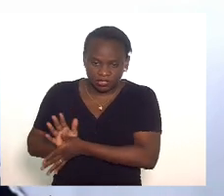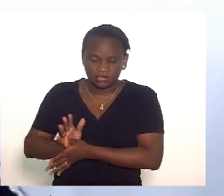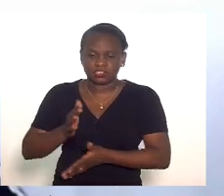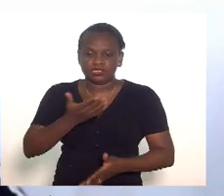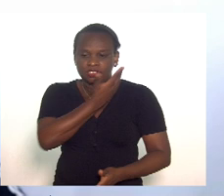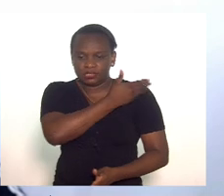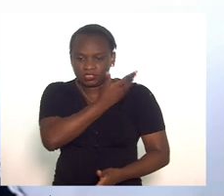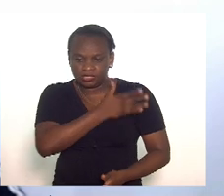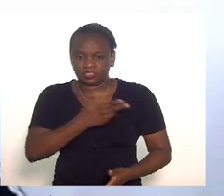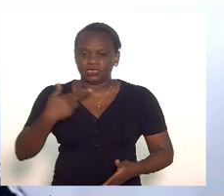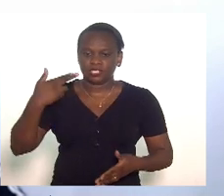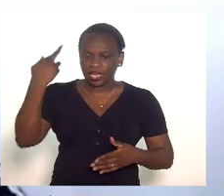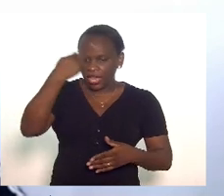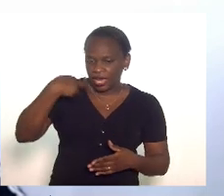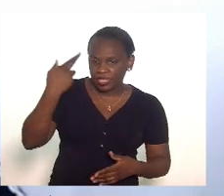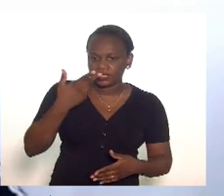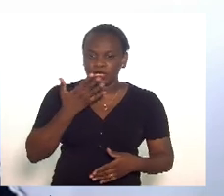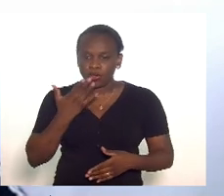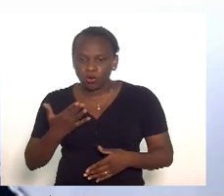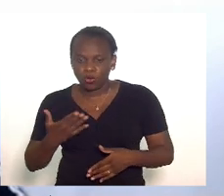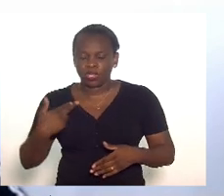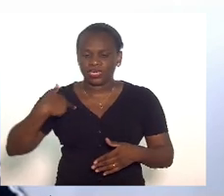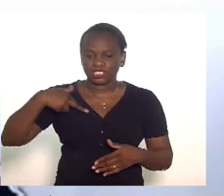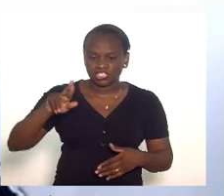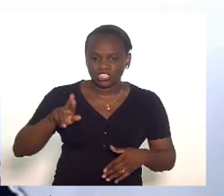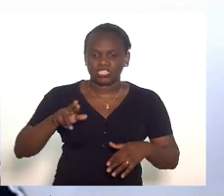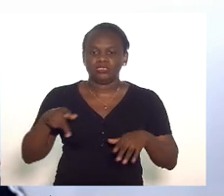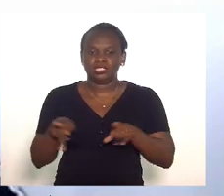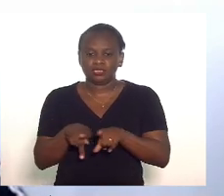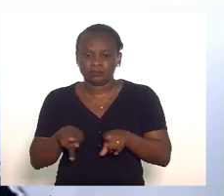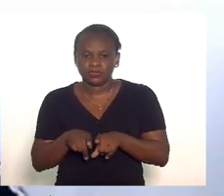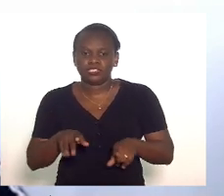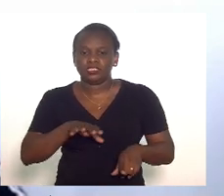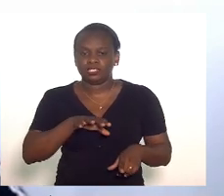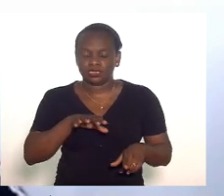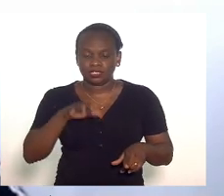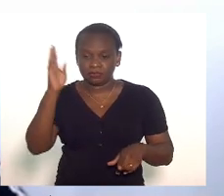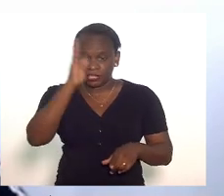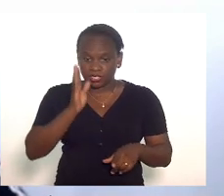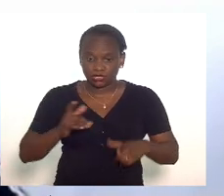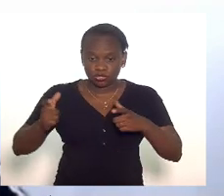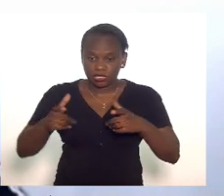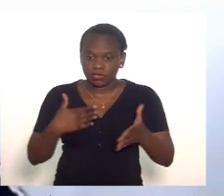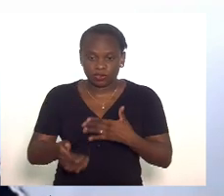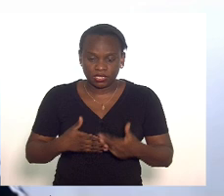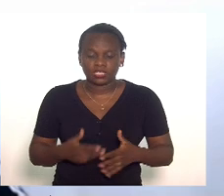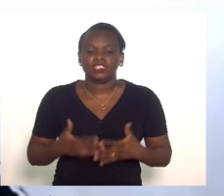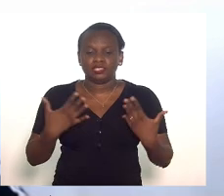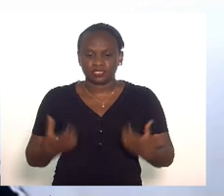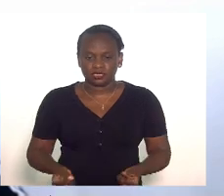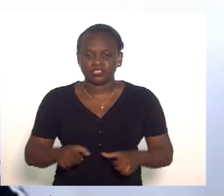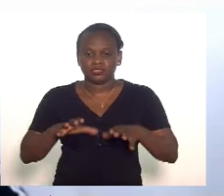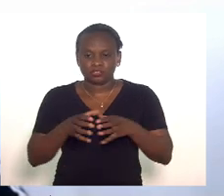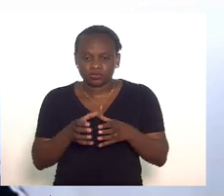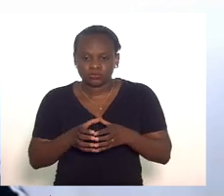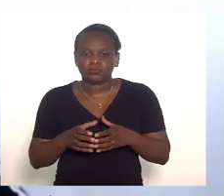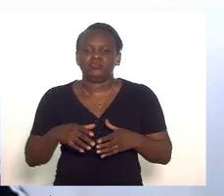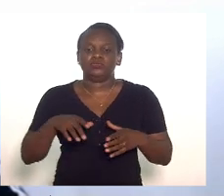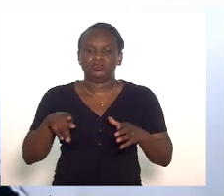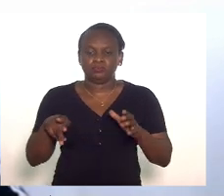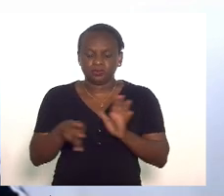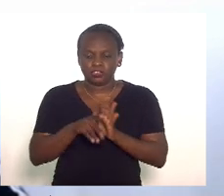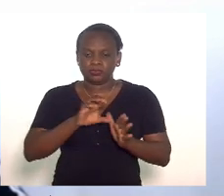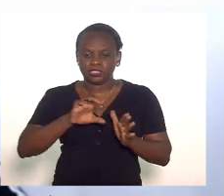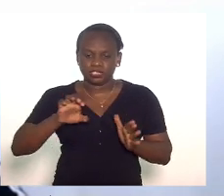preconceitos de raça, cor, etnia, religião e procedência animal nacional favorável com as emendas da Comissão de